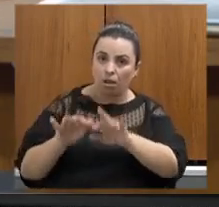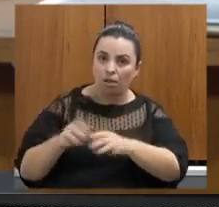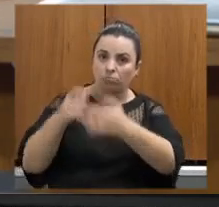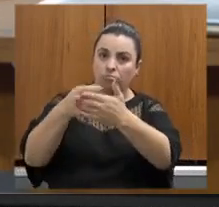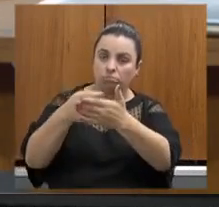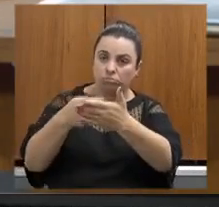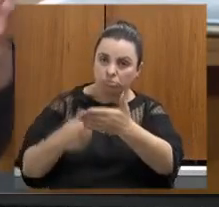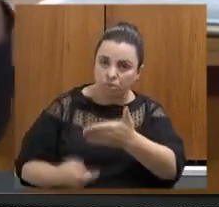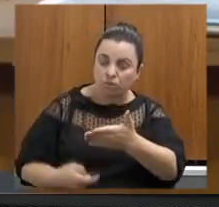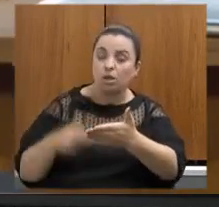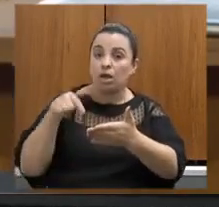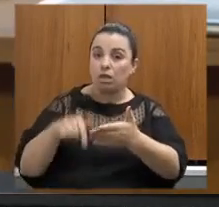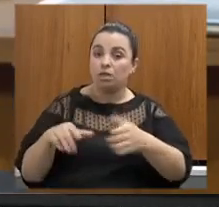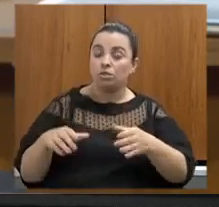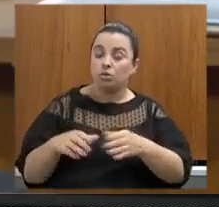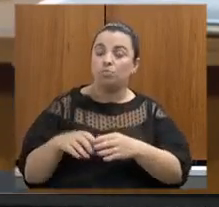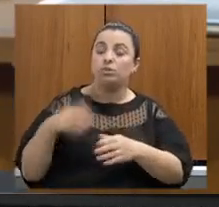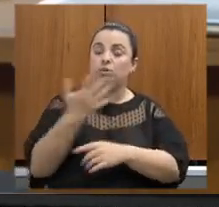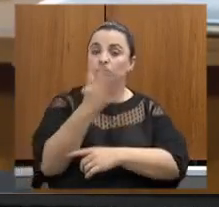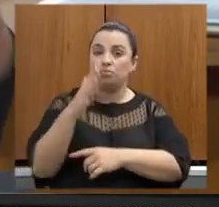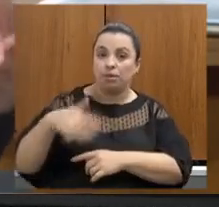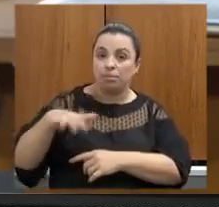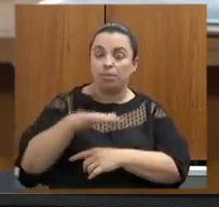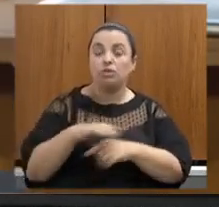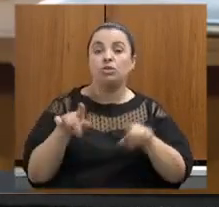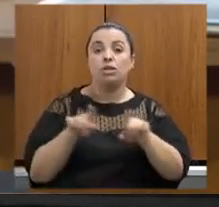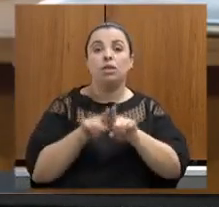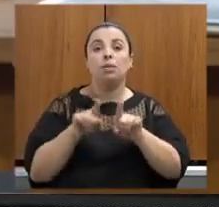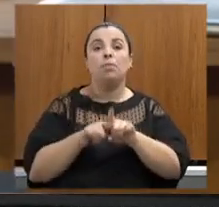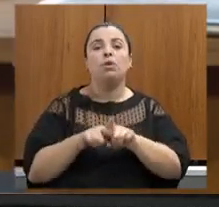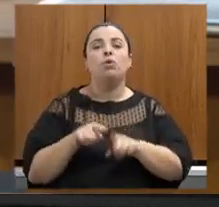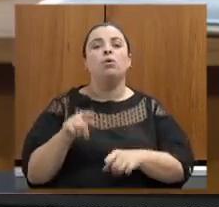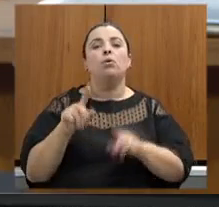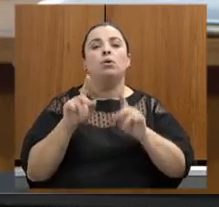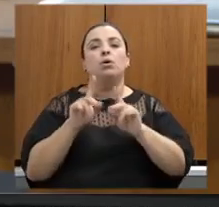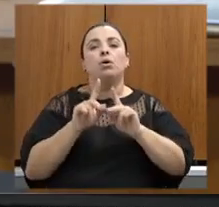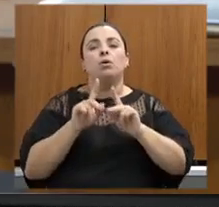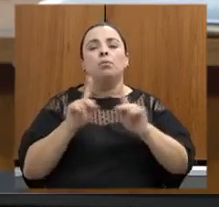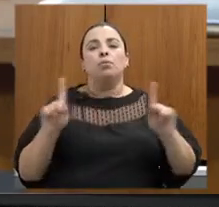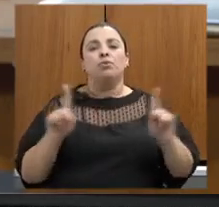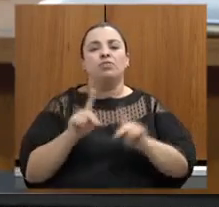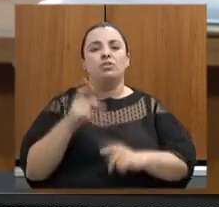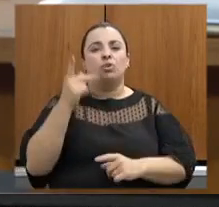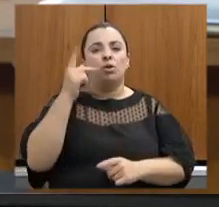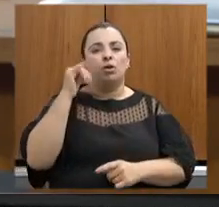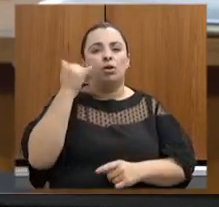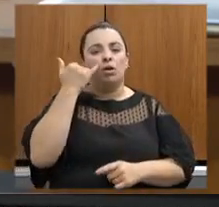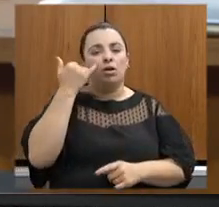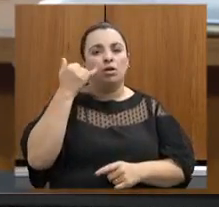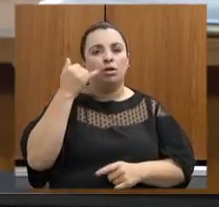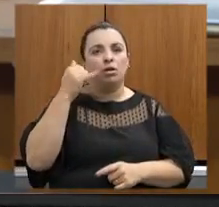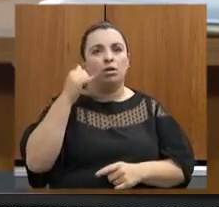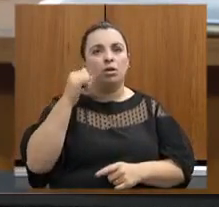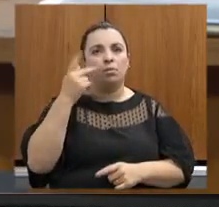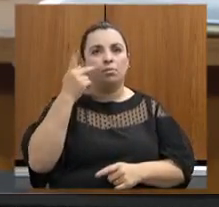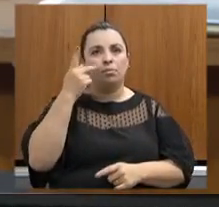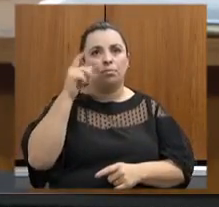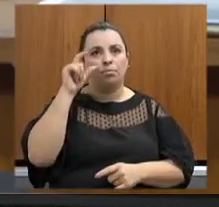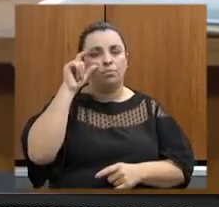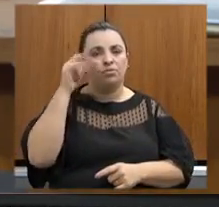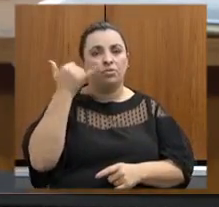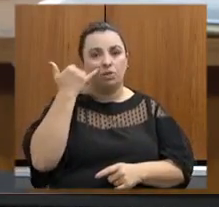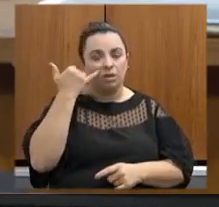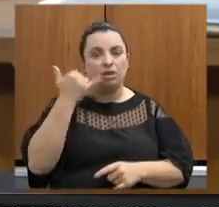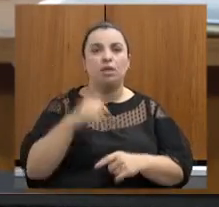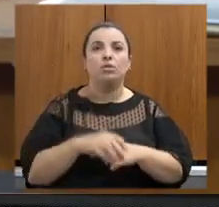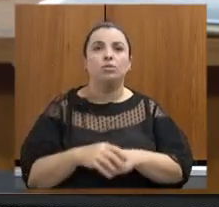ambiente e que o professor Cleiton também brilhantemente relatou na comissão de educação deputado Dalmo na Constituição